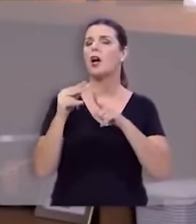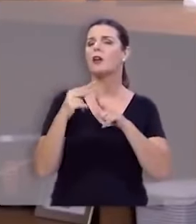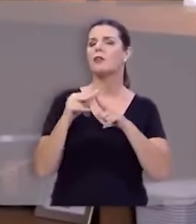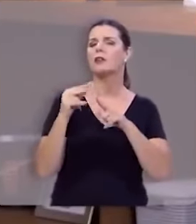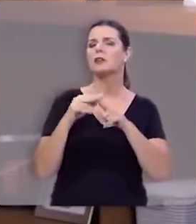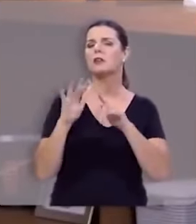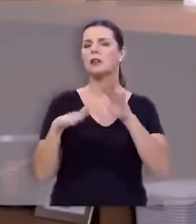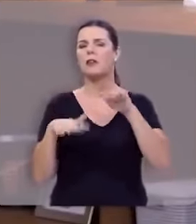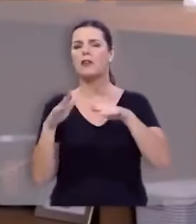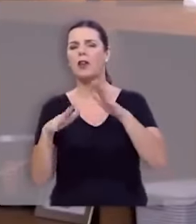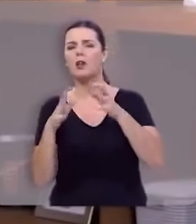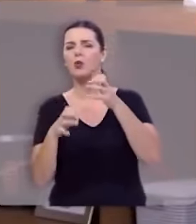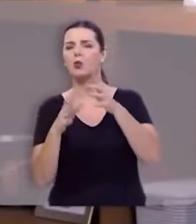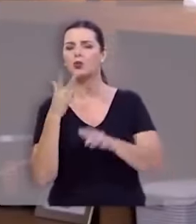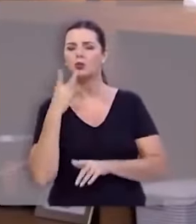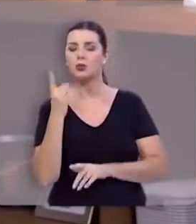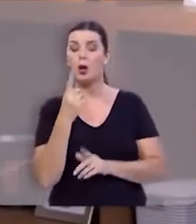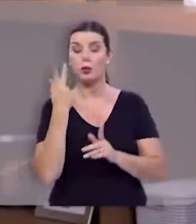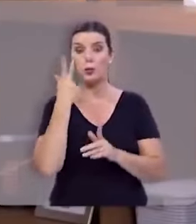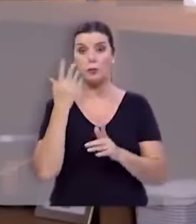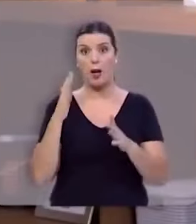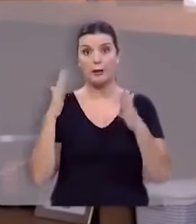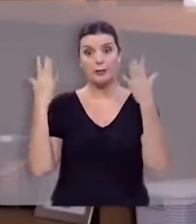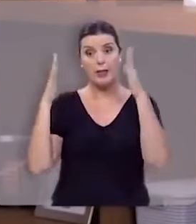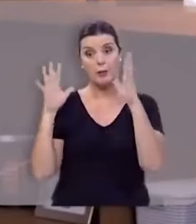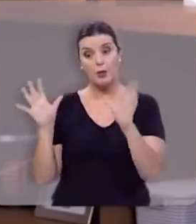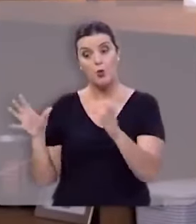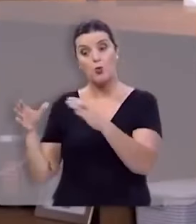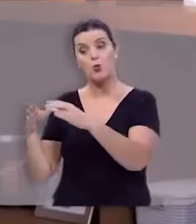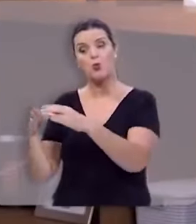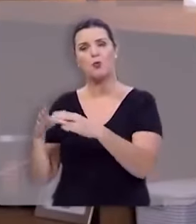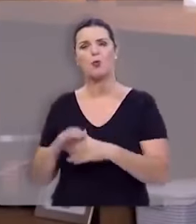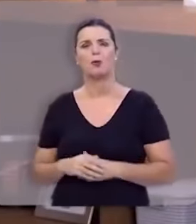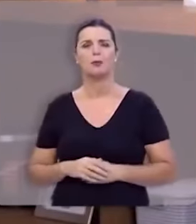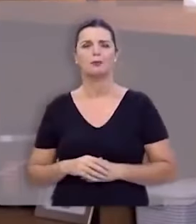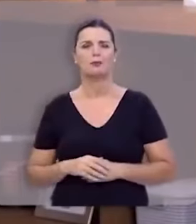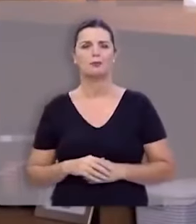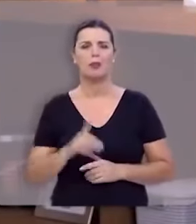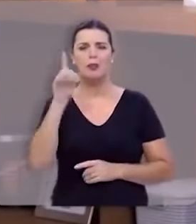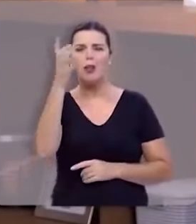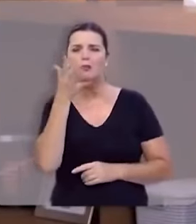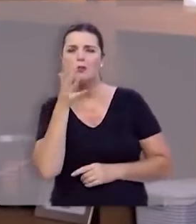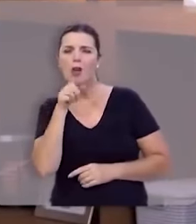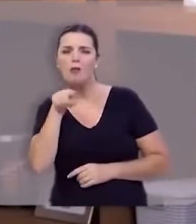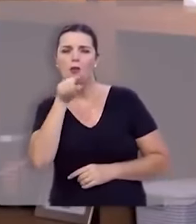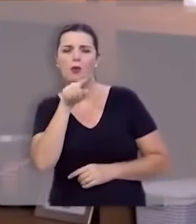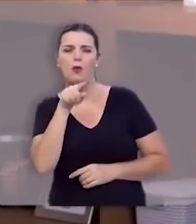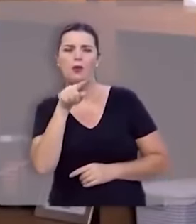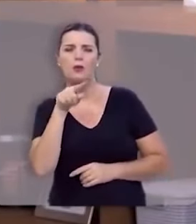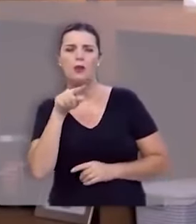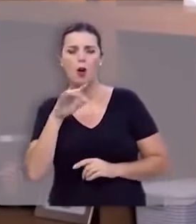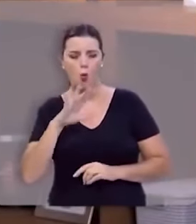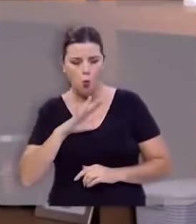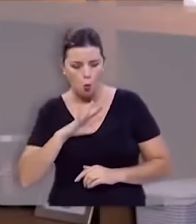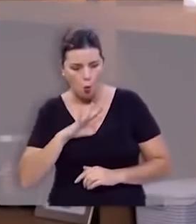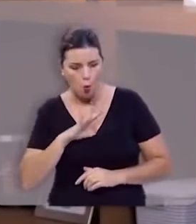solo mas a celebração é com um grande coral Deus quer que você seja um